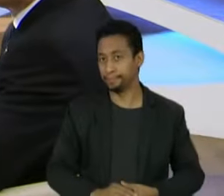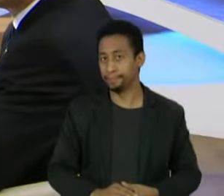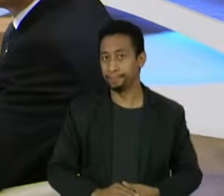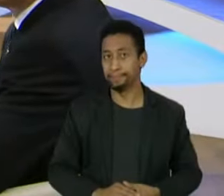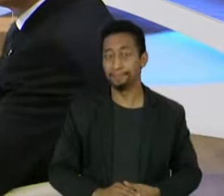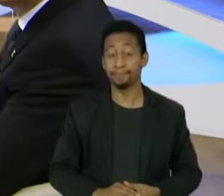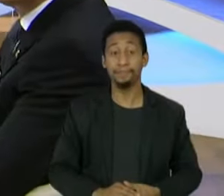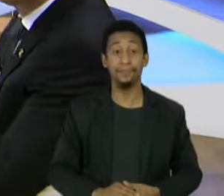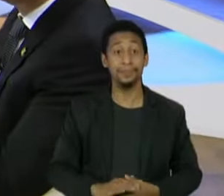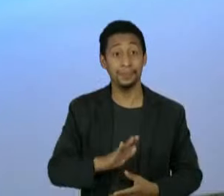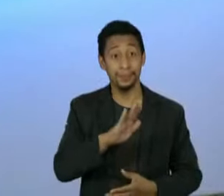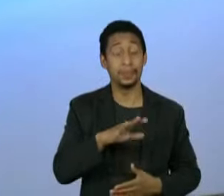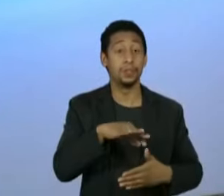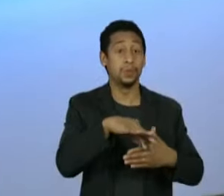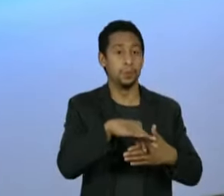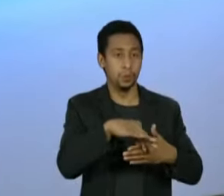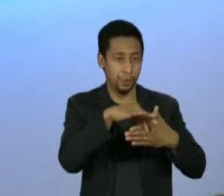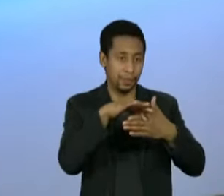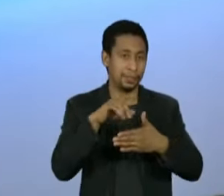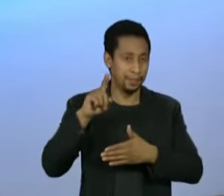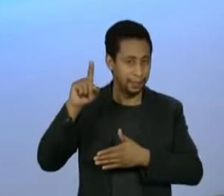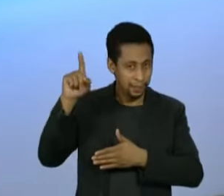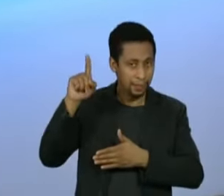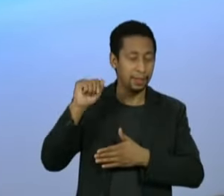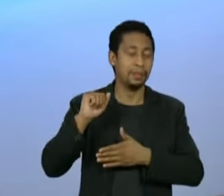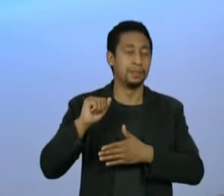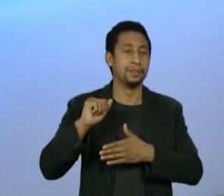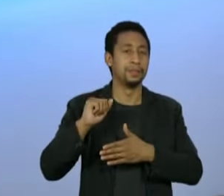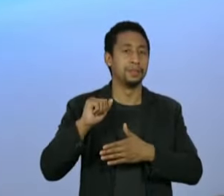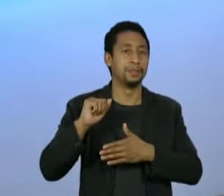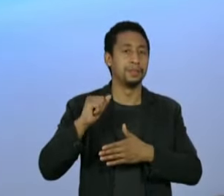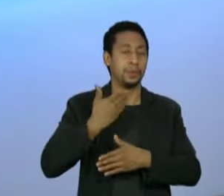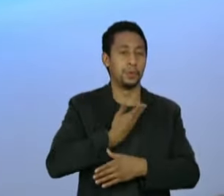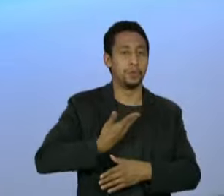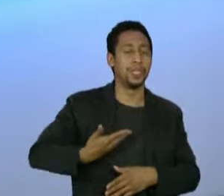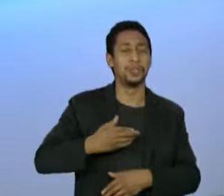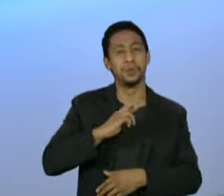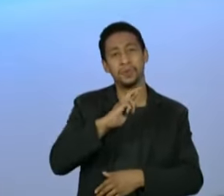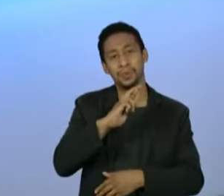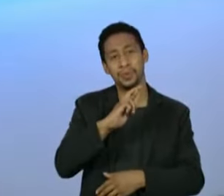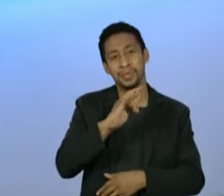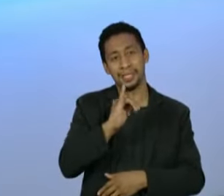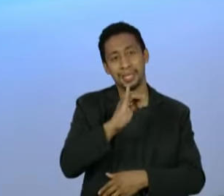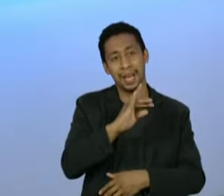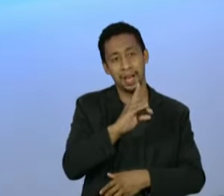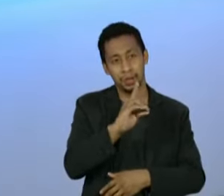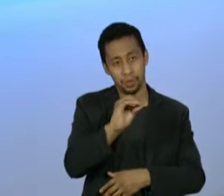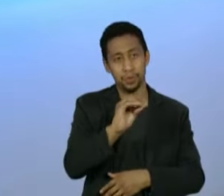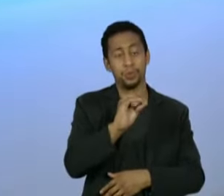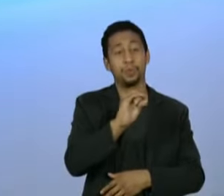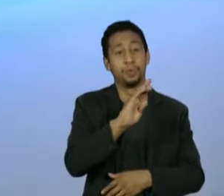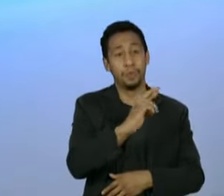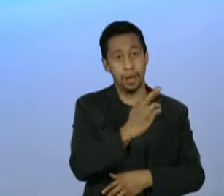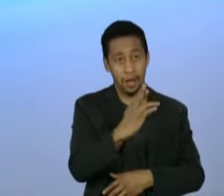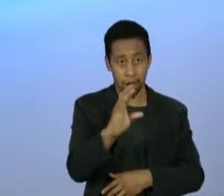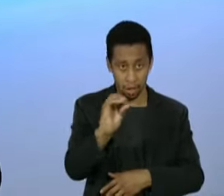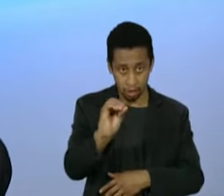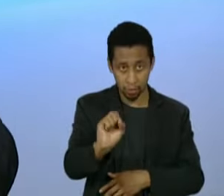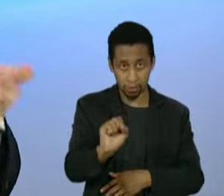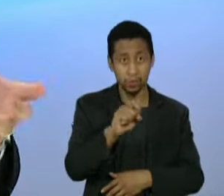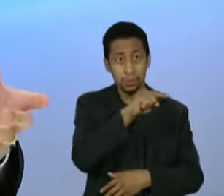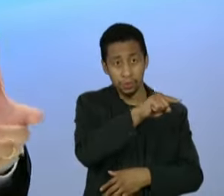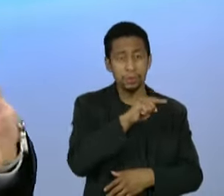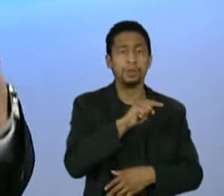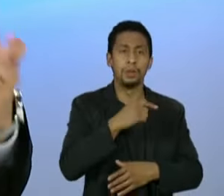O líder do governo na Câmara, o deputado Ricardo Barros, foi um dos alvos preferenciais da CPI. Mas a CPI não conseguiu